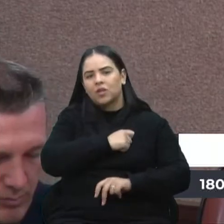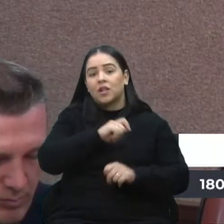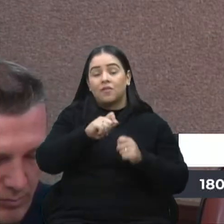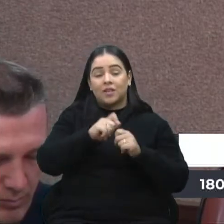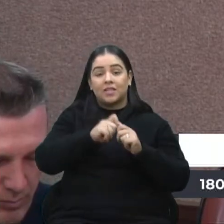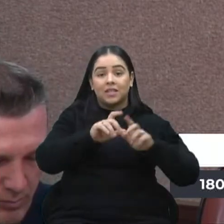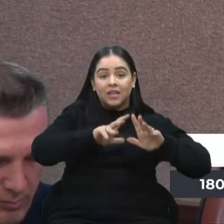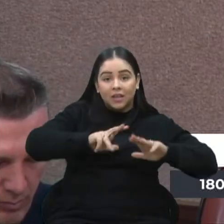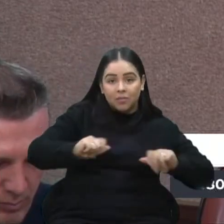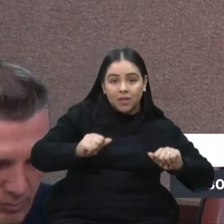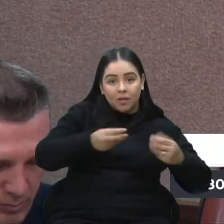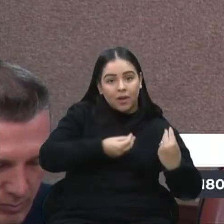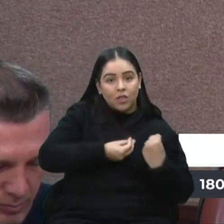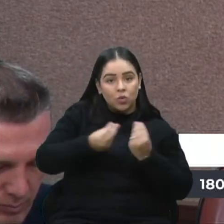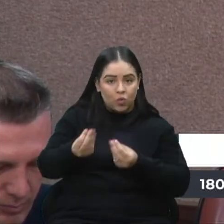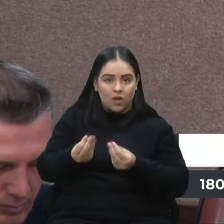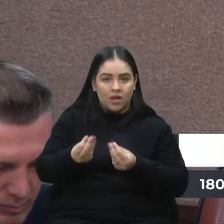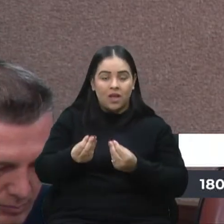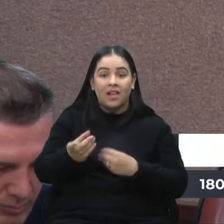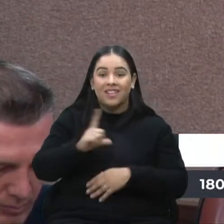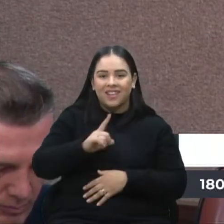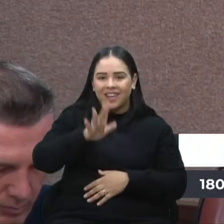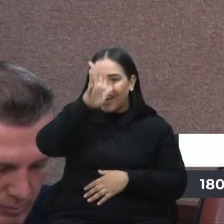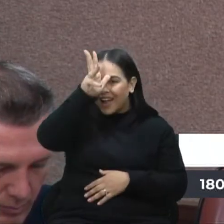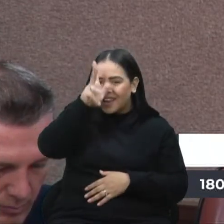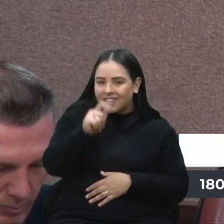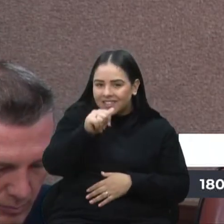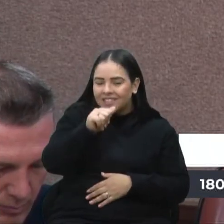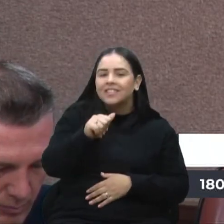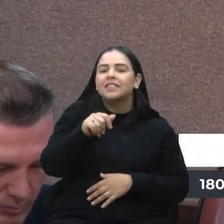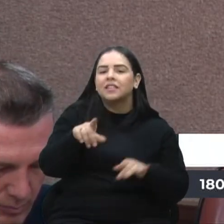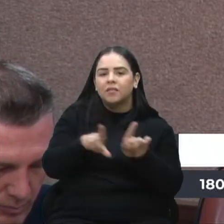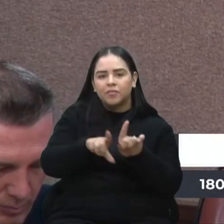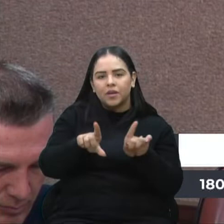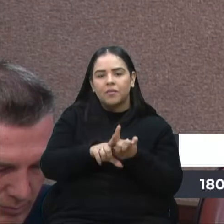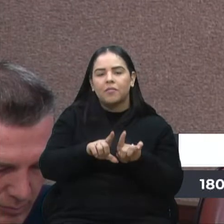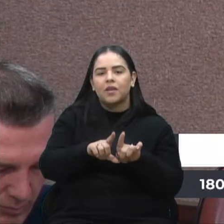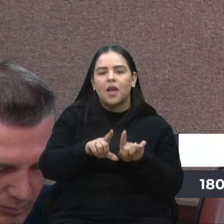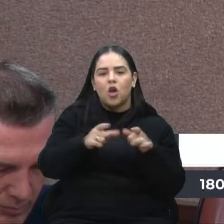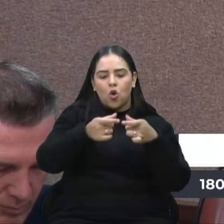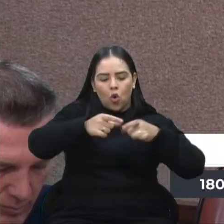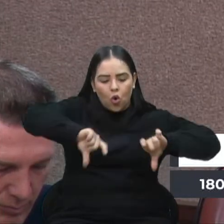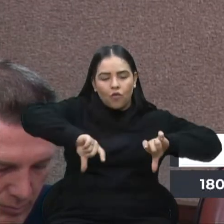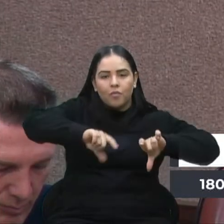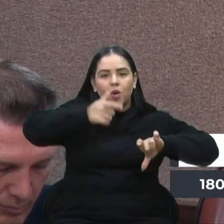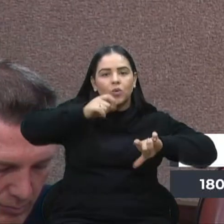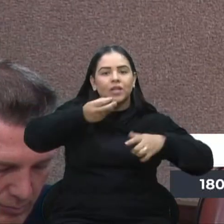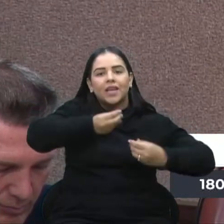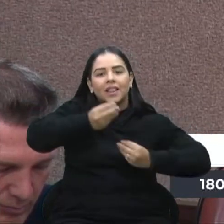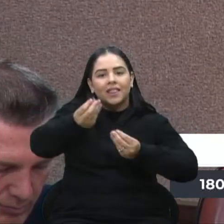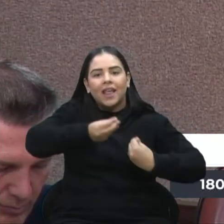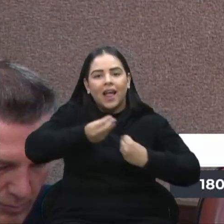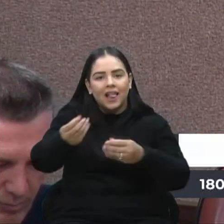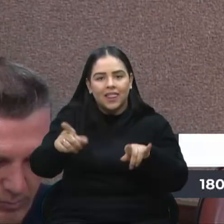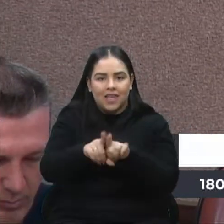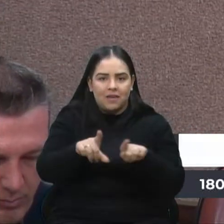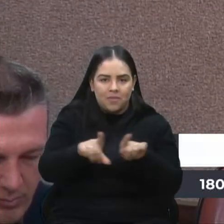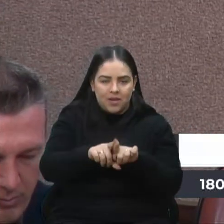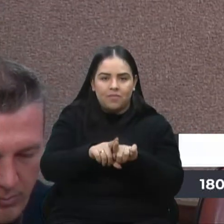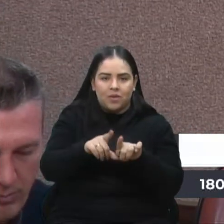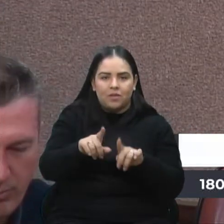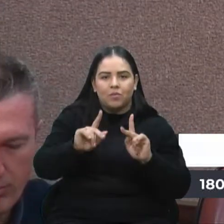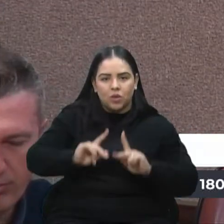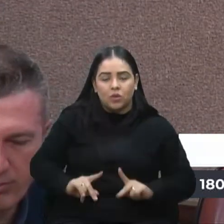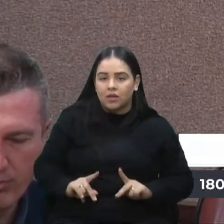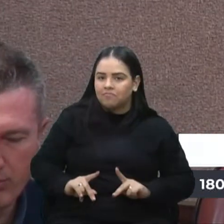ela ganha muitas vezes. Ela tem galinhas, para vocês terem uma ideia, para dar ovo, para conseguir doar os ovos também. Então, uma pessoa, assim,